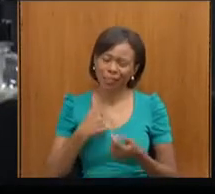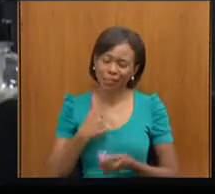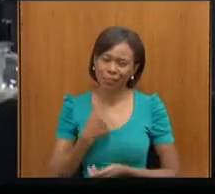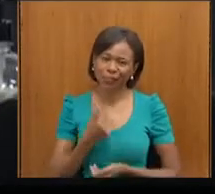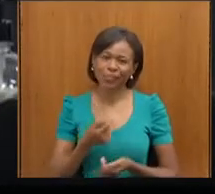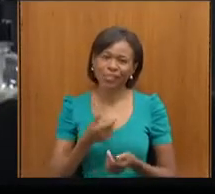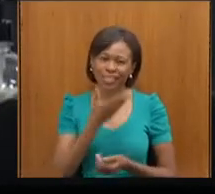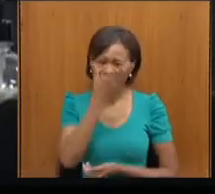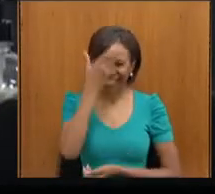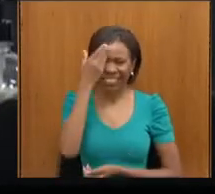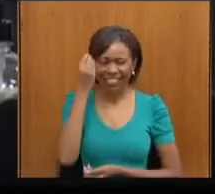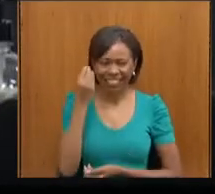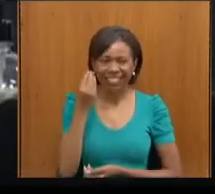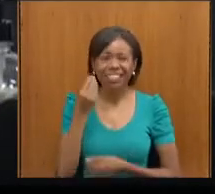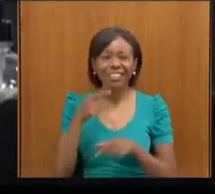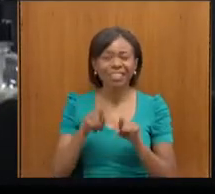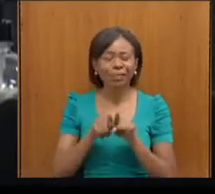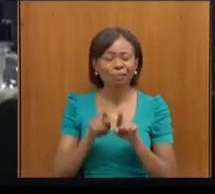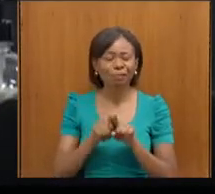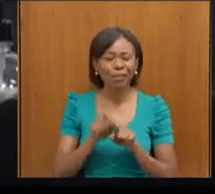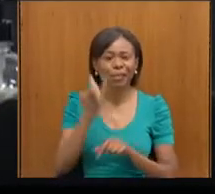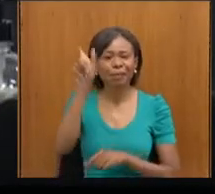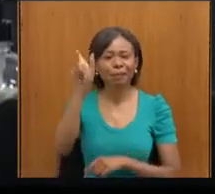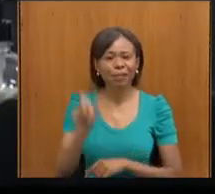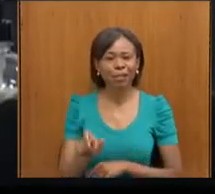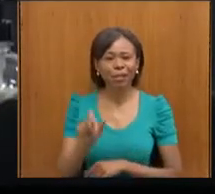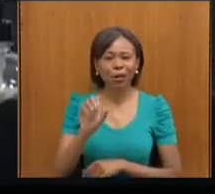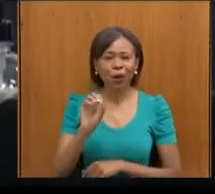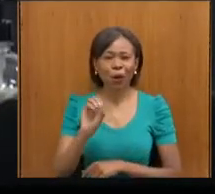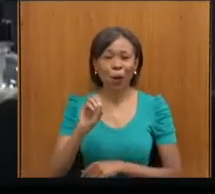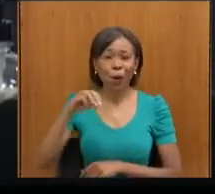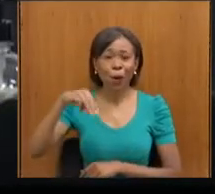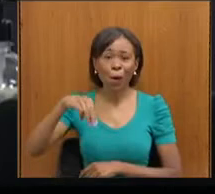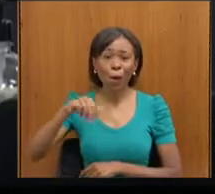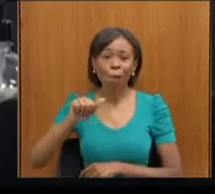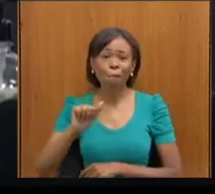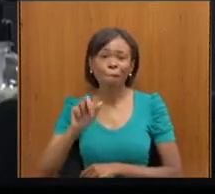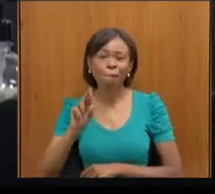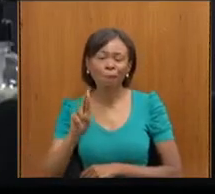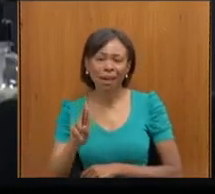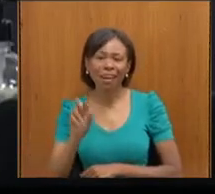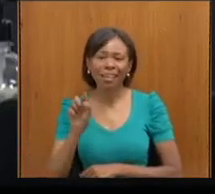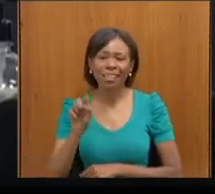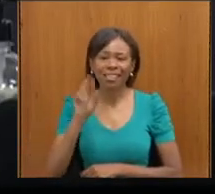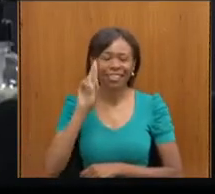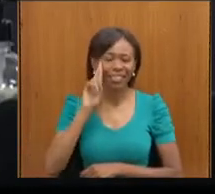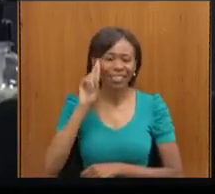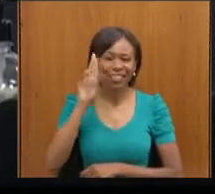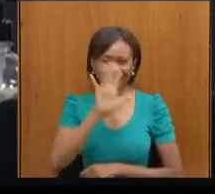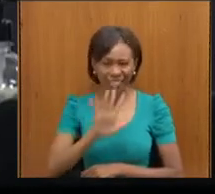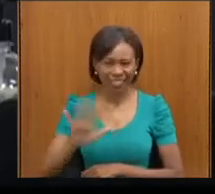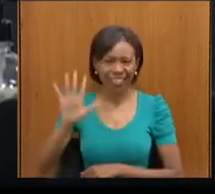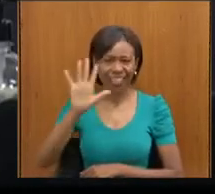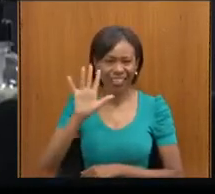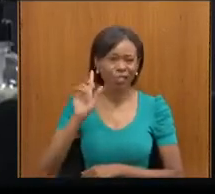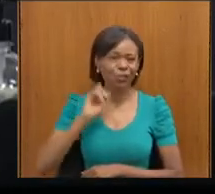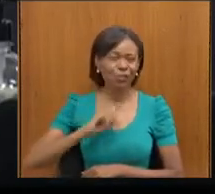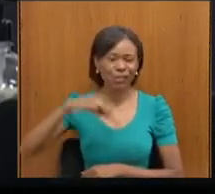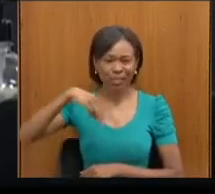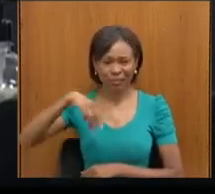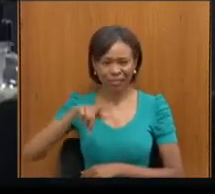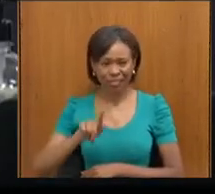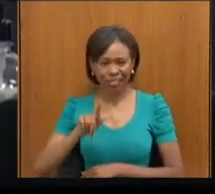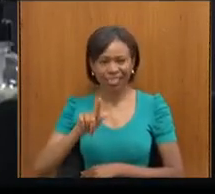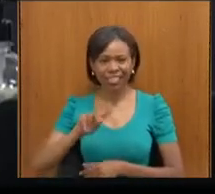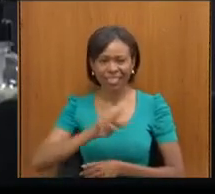fala do nosso grande amigo Omar Lopes, que é diretor-geral do MG Transplantes. Está até agora aqui acompanhando essa